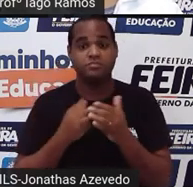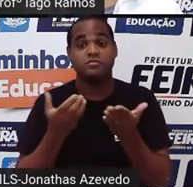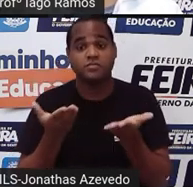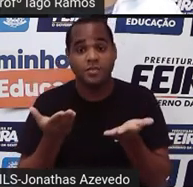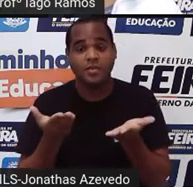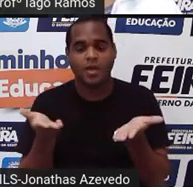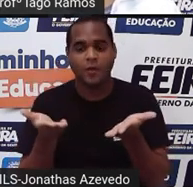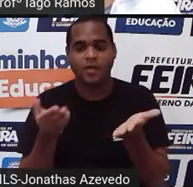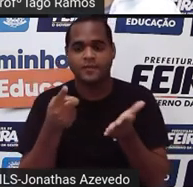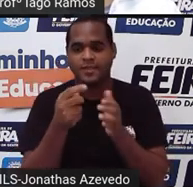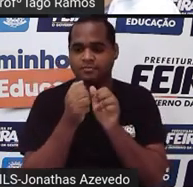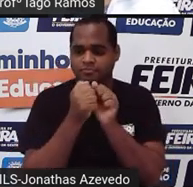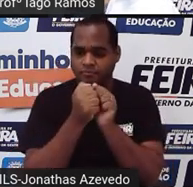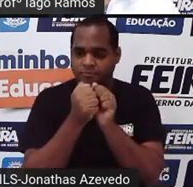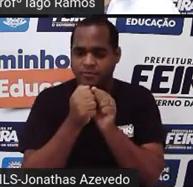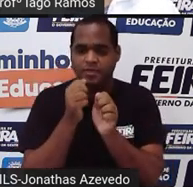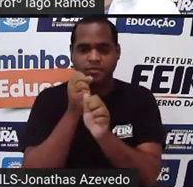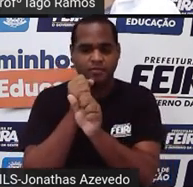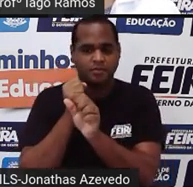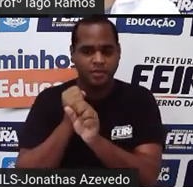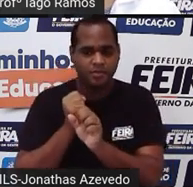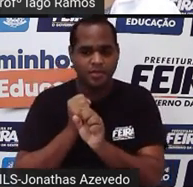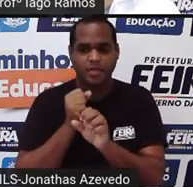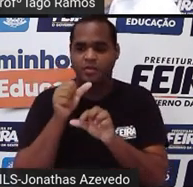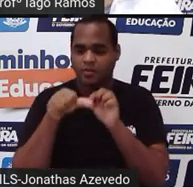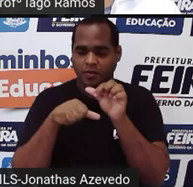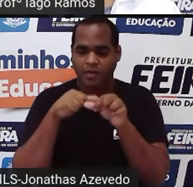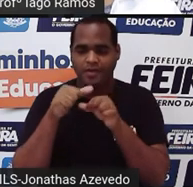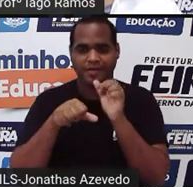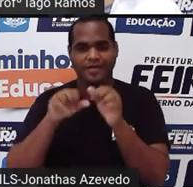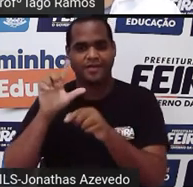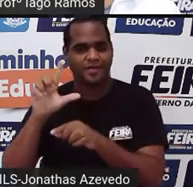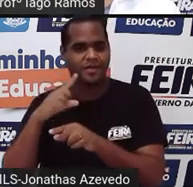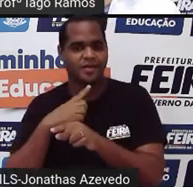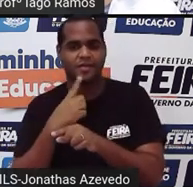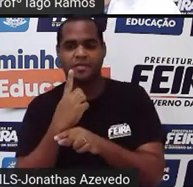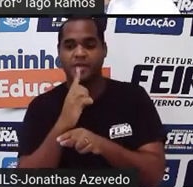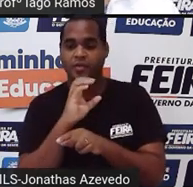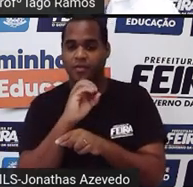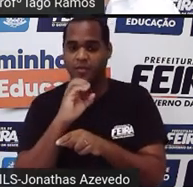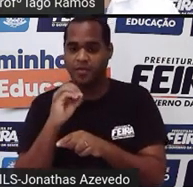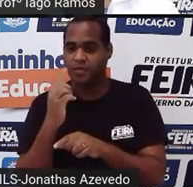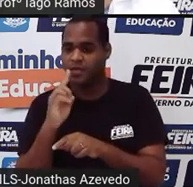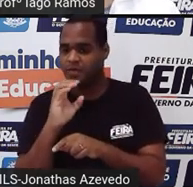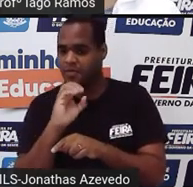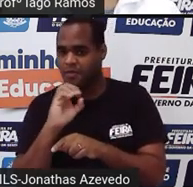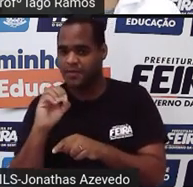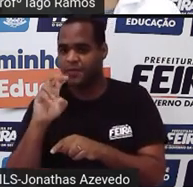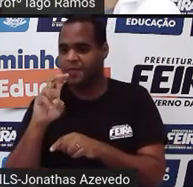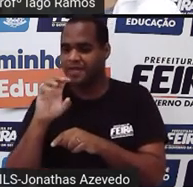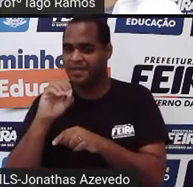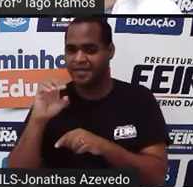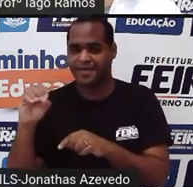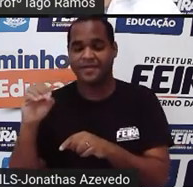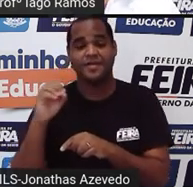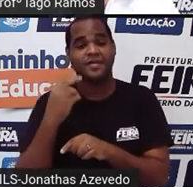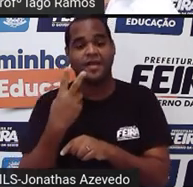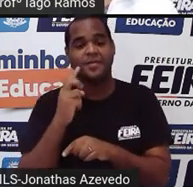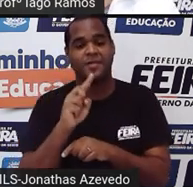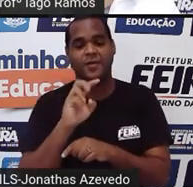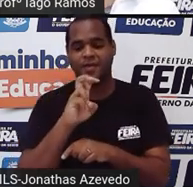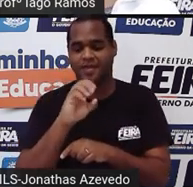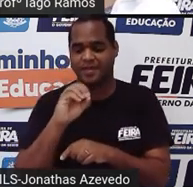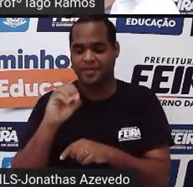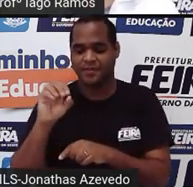agora juntando todas essas medidas aí em litros, né? 1.000 mais 1.000 mais 500 vai dar 2